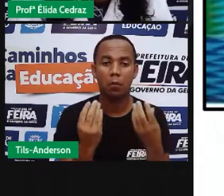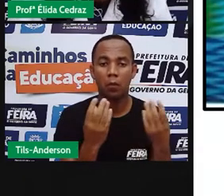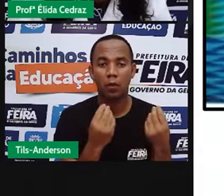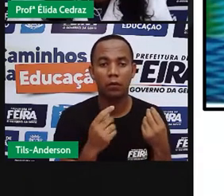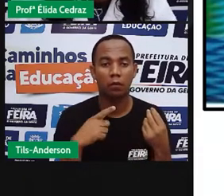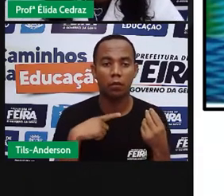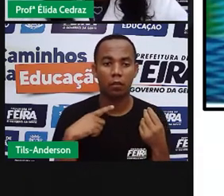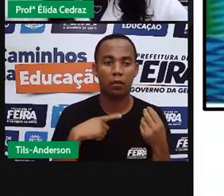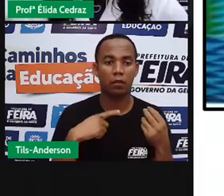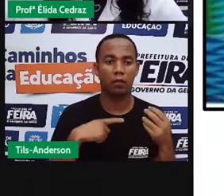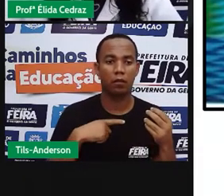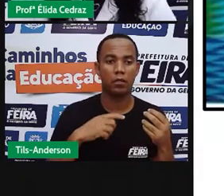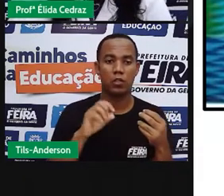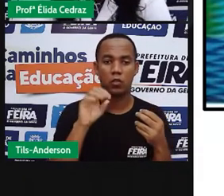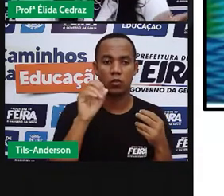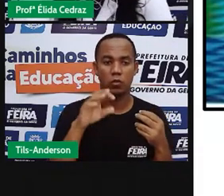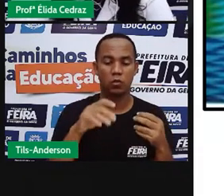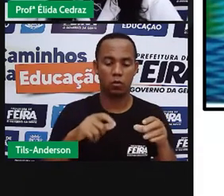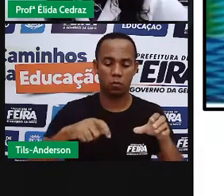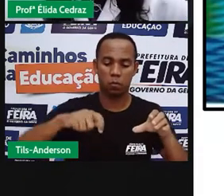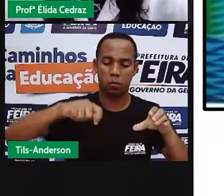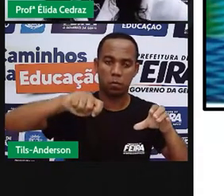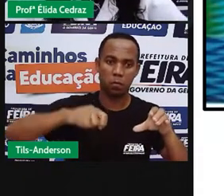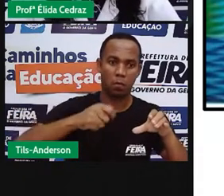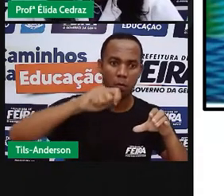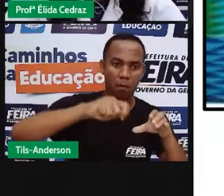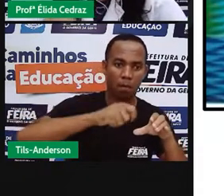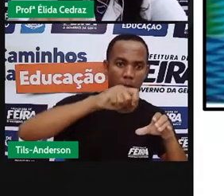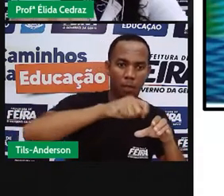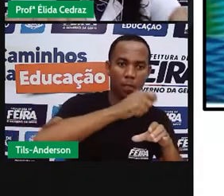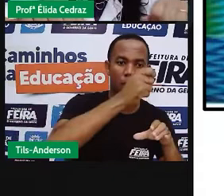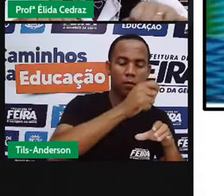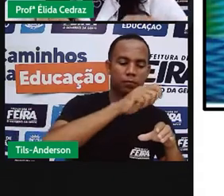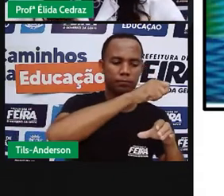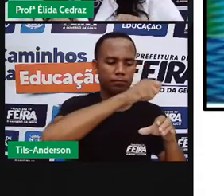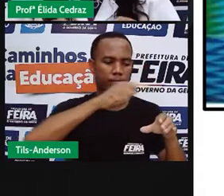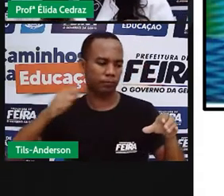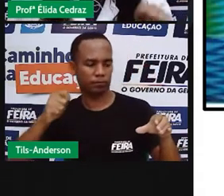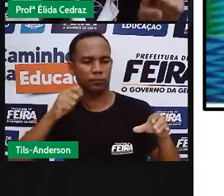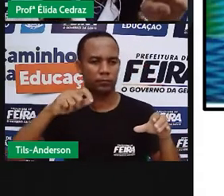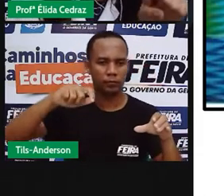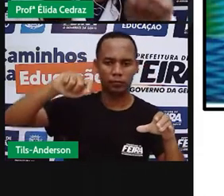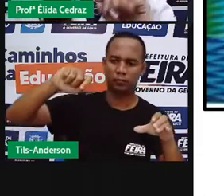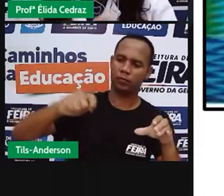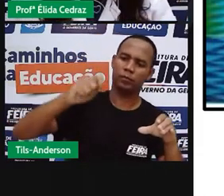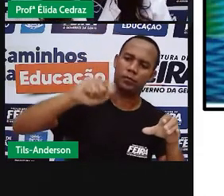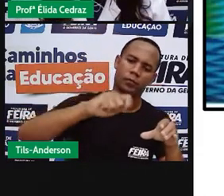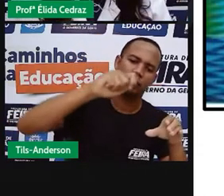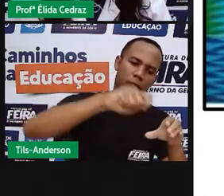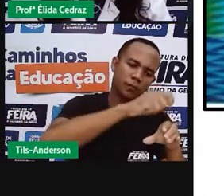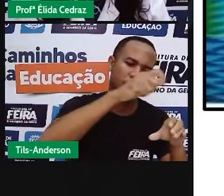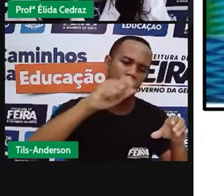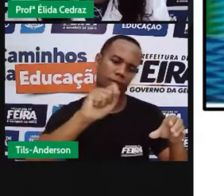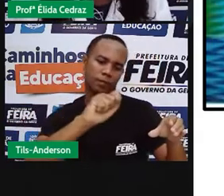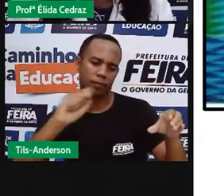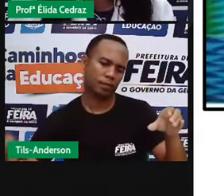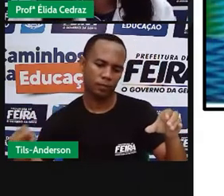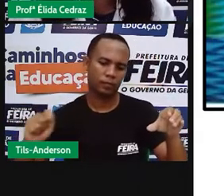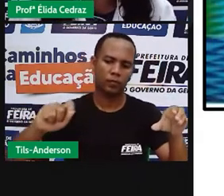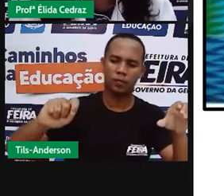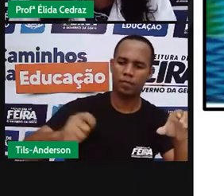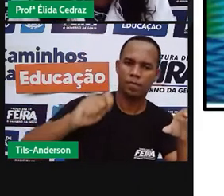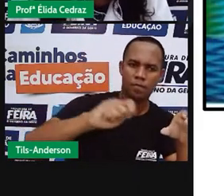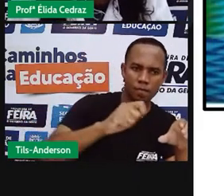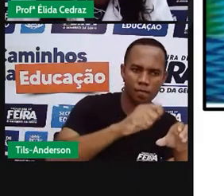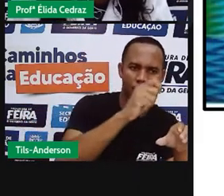TA artesanal e tem que passar as agulhas com a linha, puxar o TA para deixar dessa forma, como